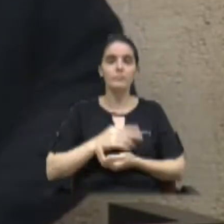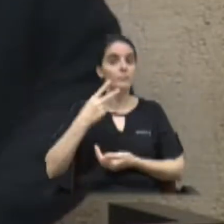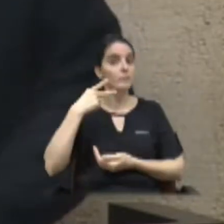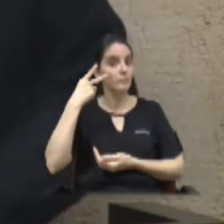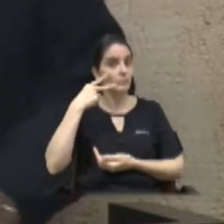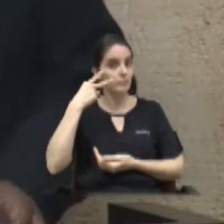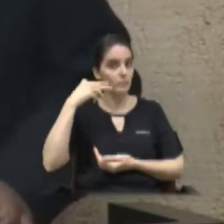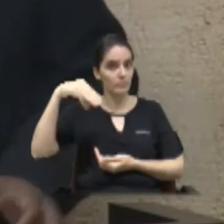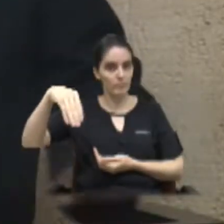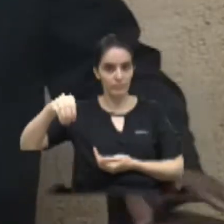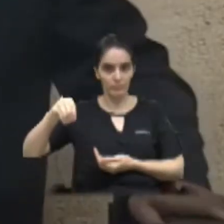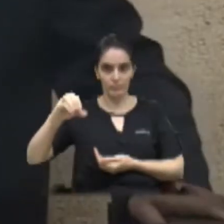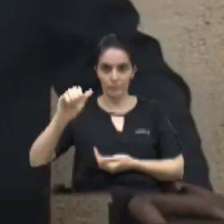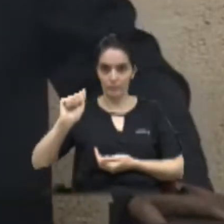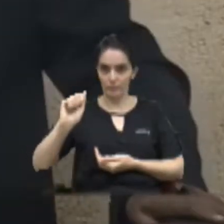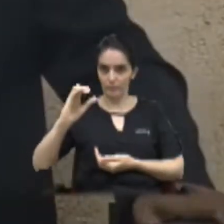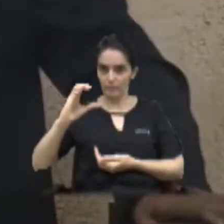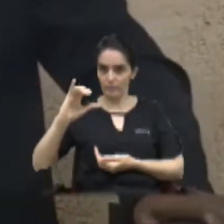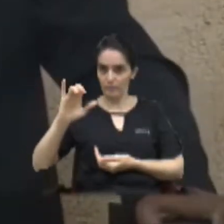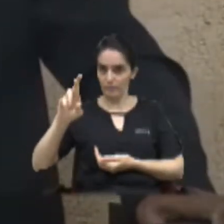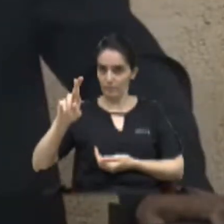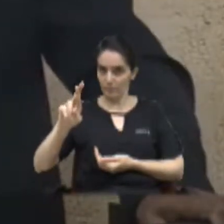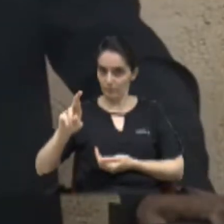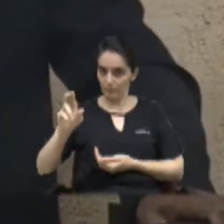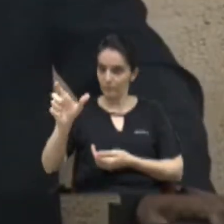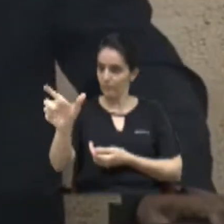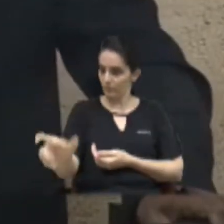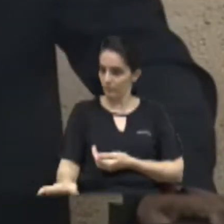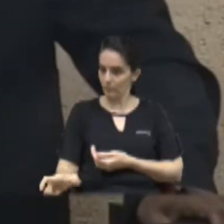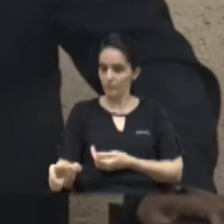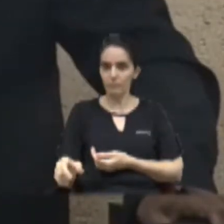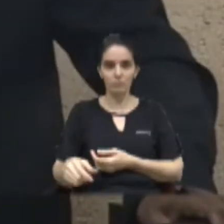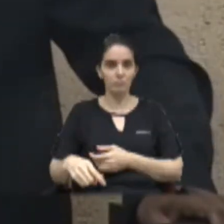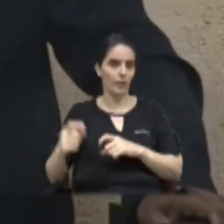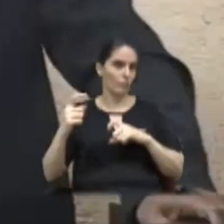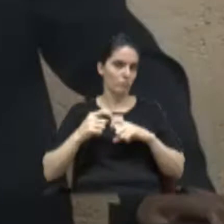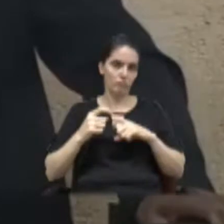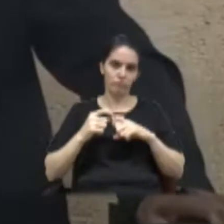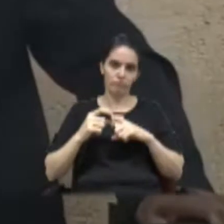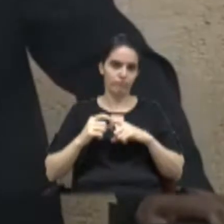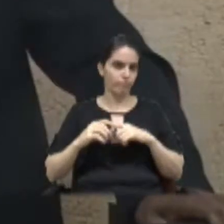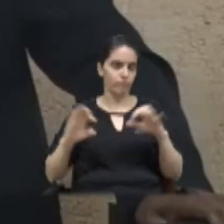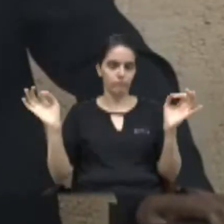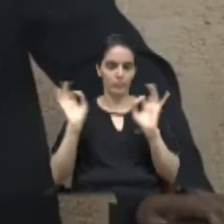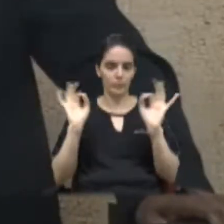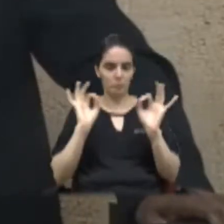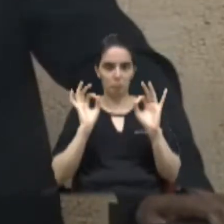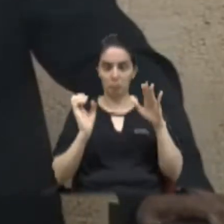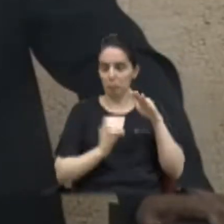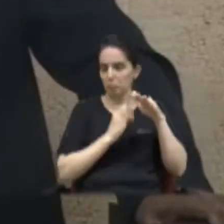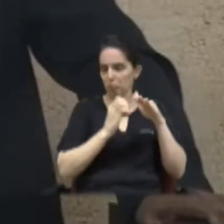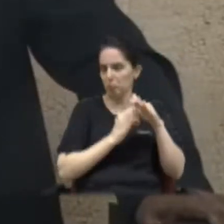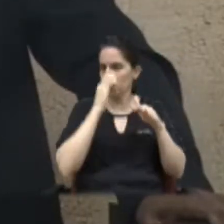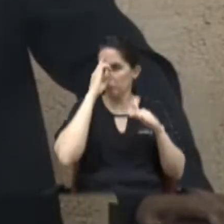o senhor Moacir, Firmino, não é nenhum doutor, não é nenhum empresário,